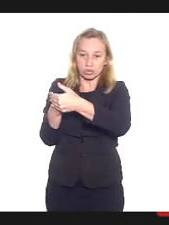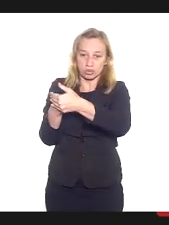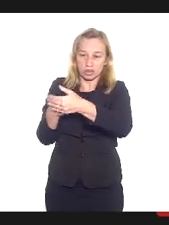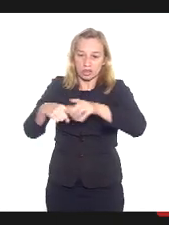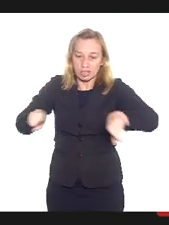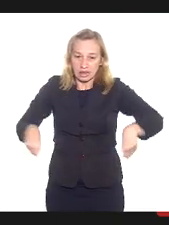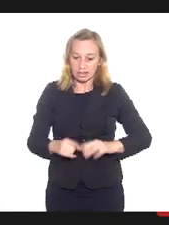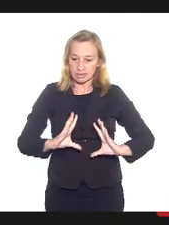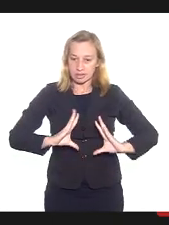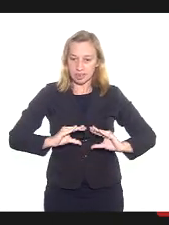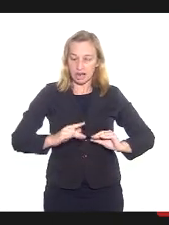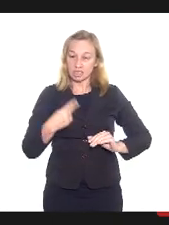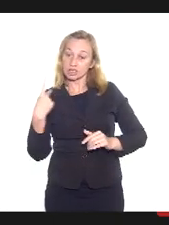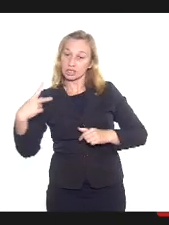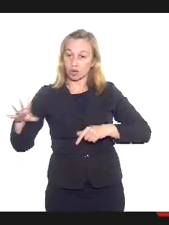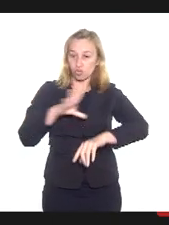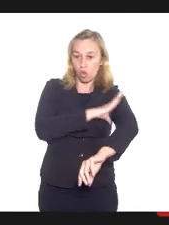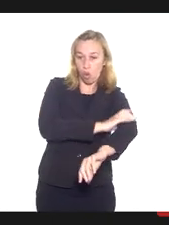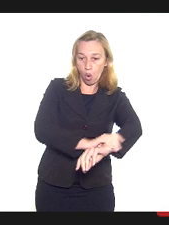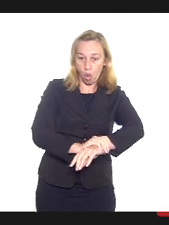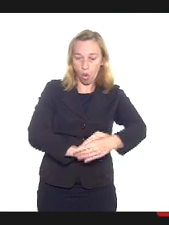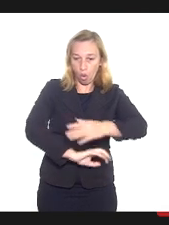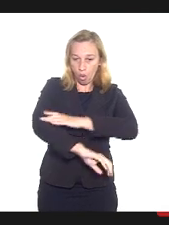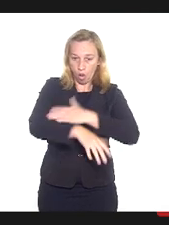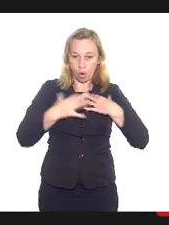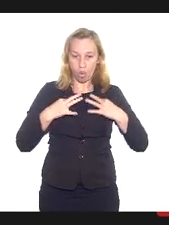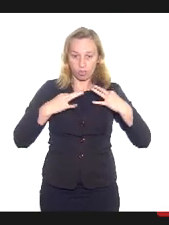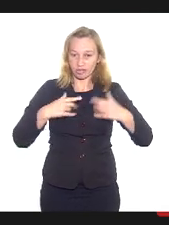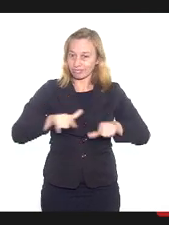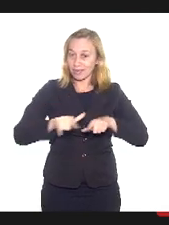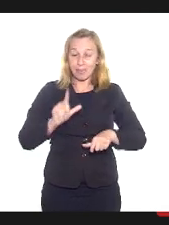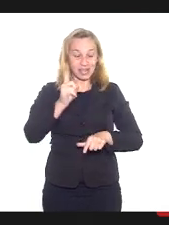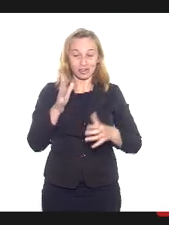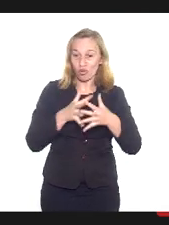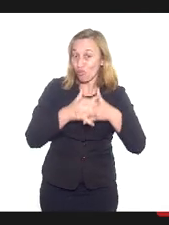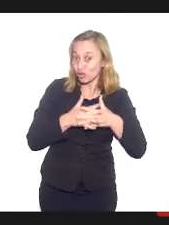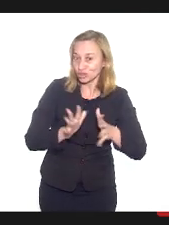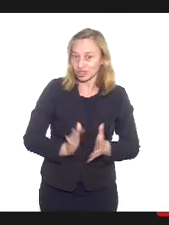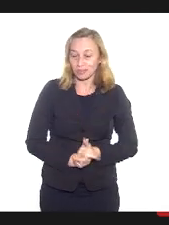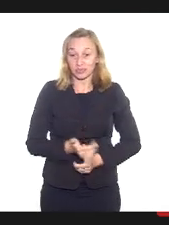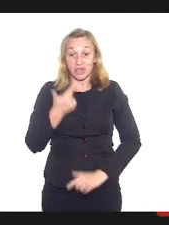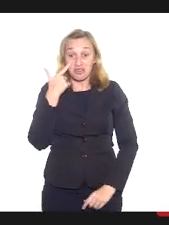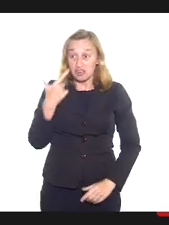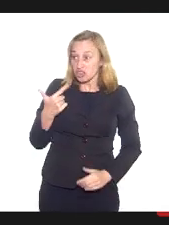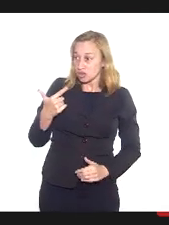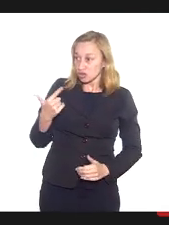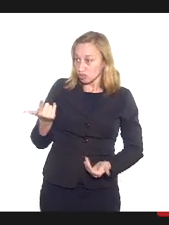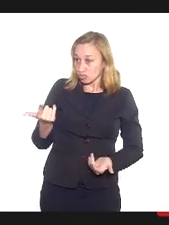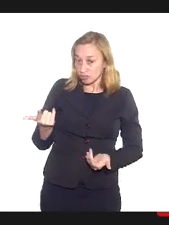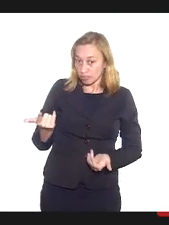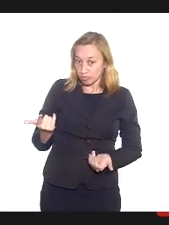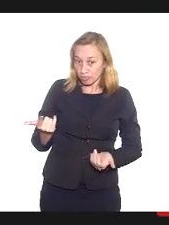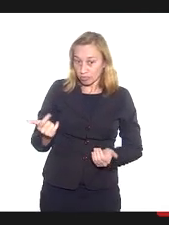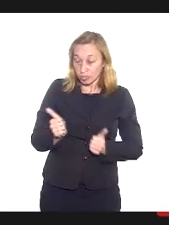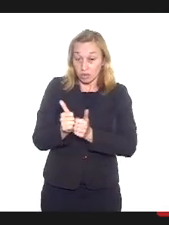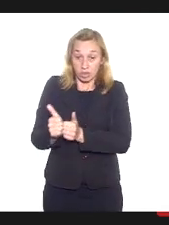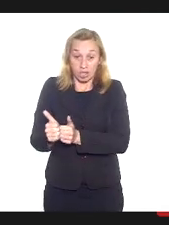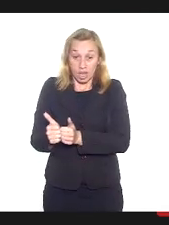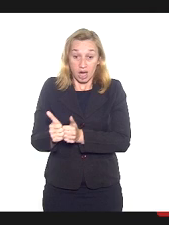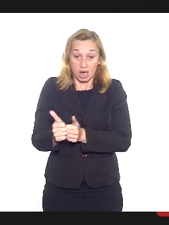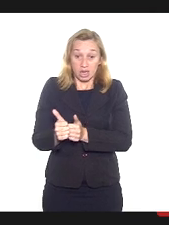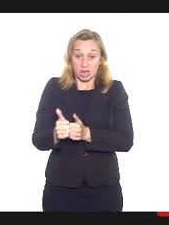uniforme de trabalho para que não fosse confundida. Ser visto com guias no meio da rua,